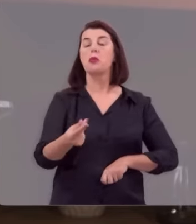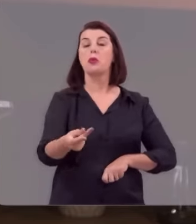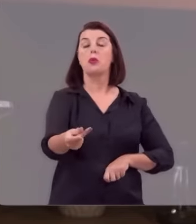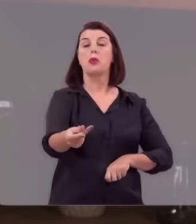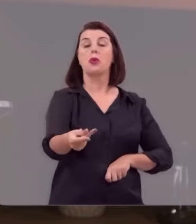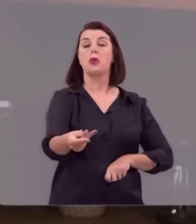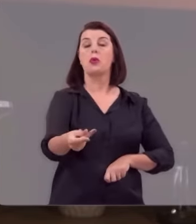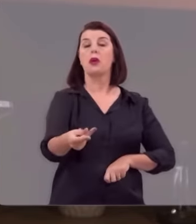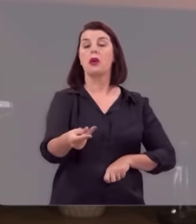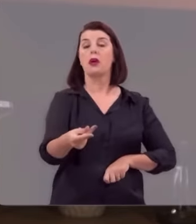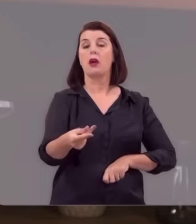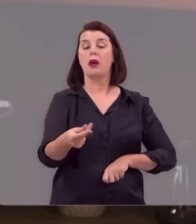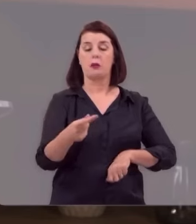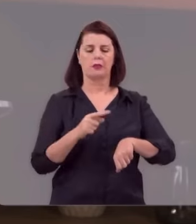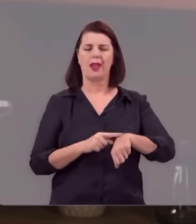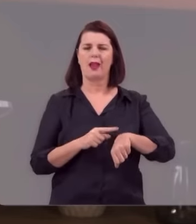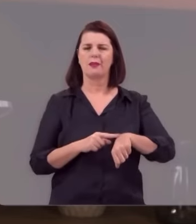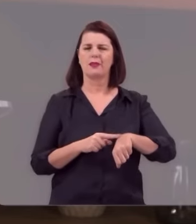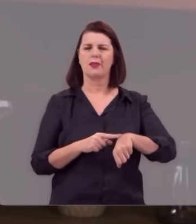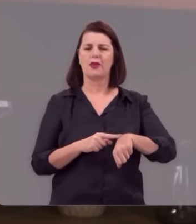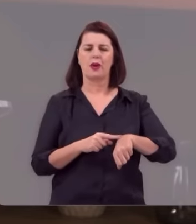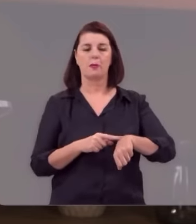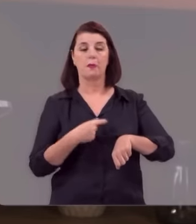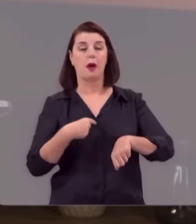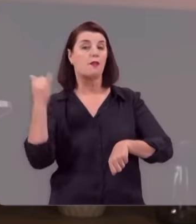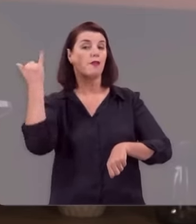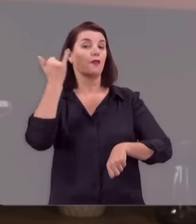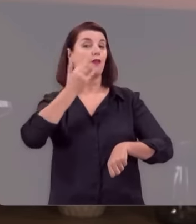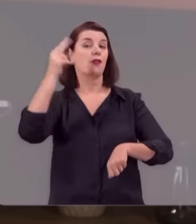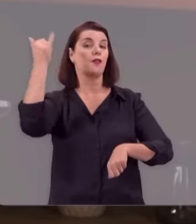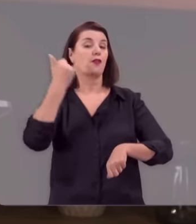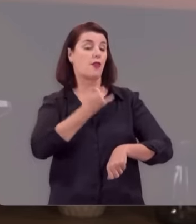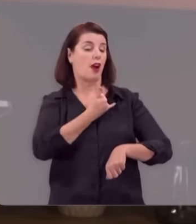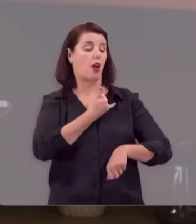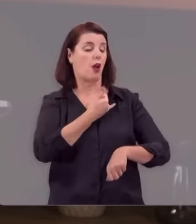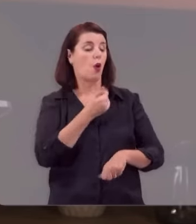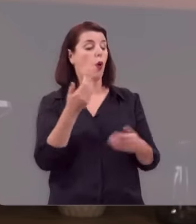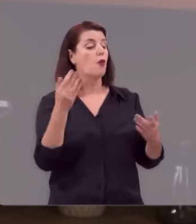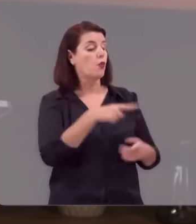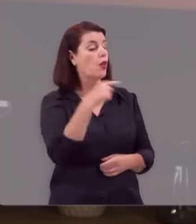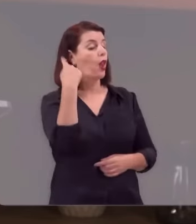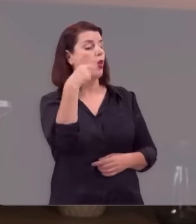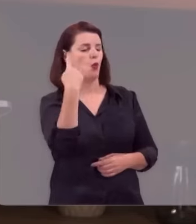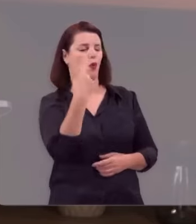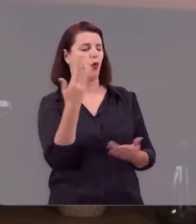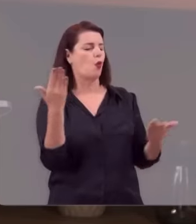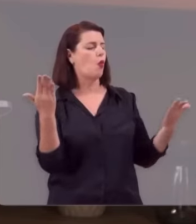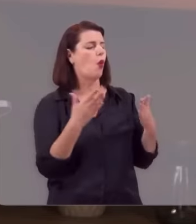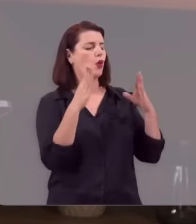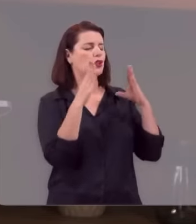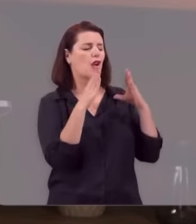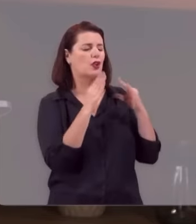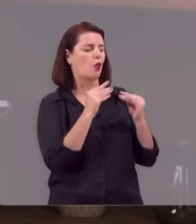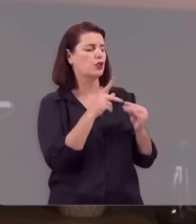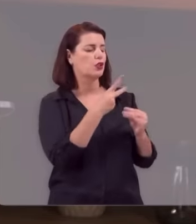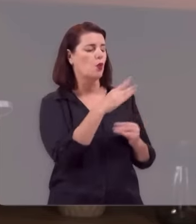E ele escutou naquele mesmo momento uma voz dizendo, louco, esta noite te pediram a tua alma e o que tens